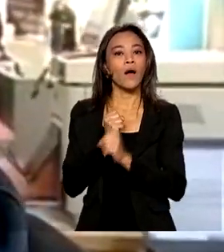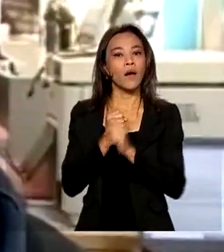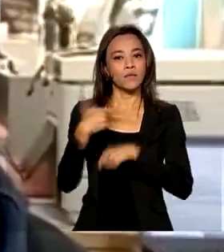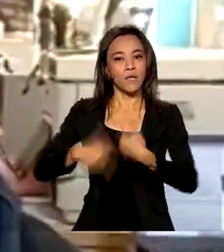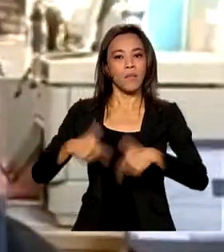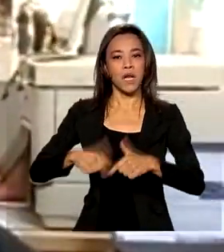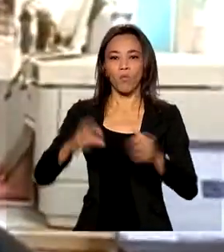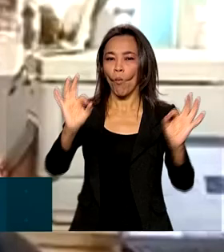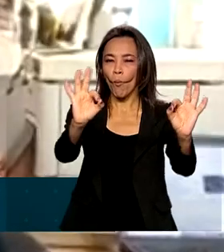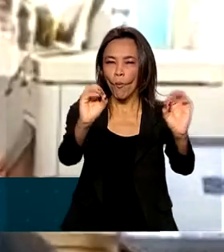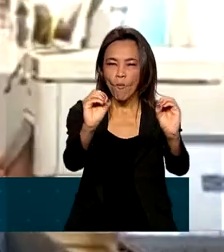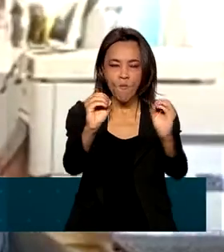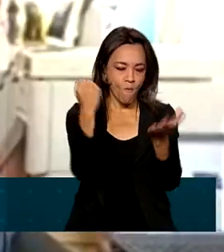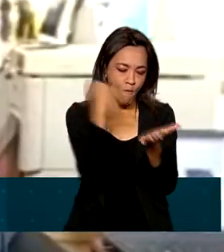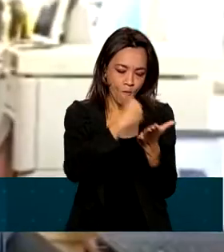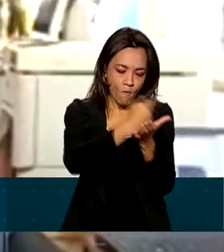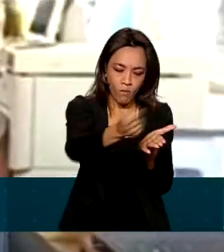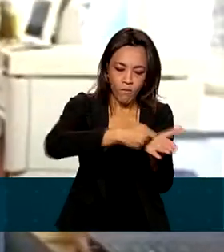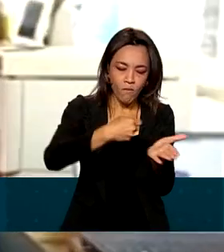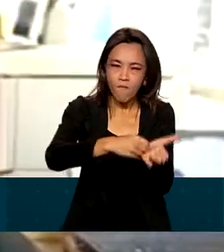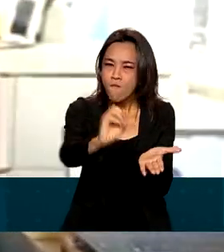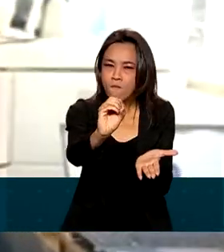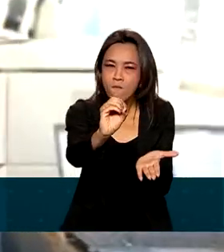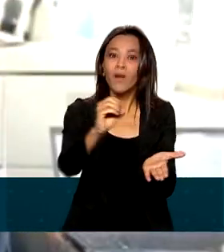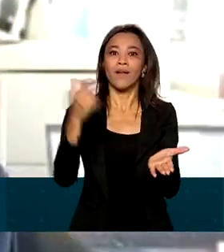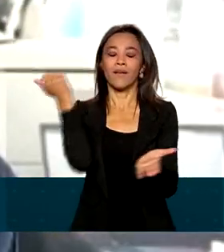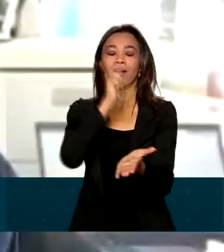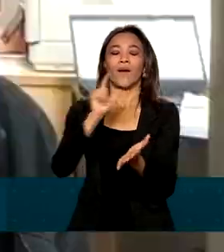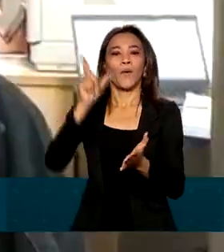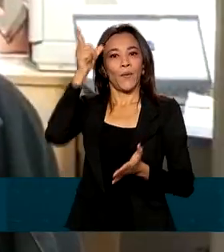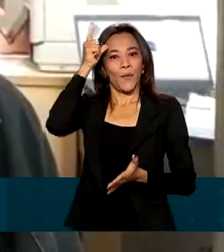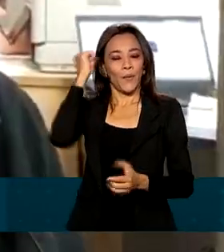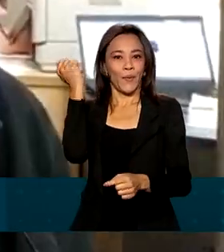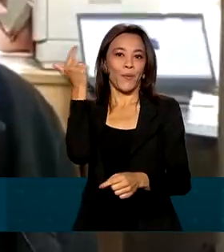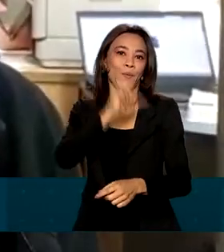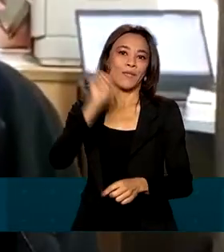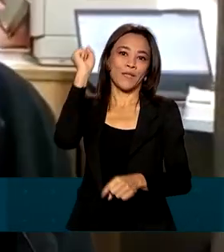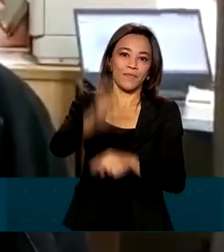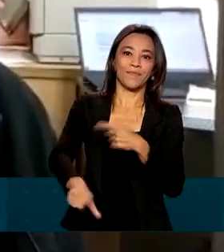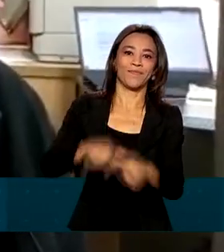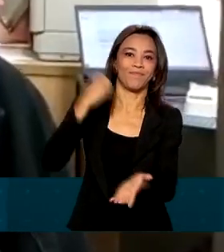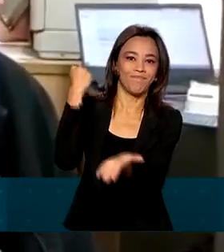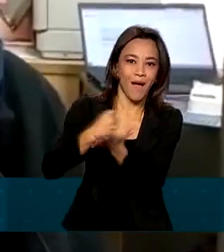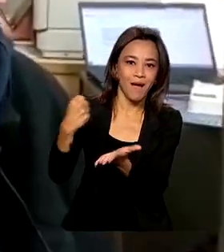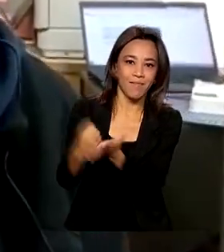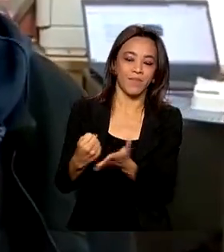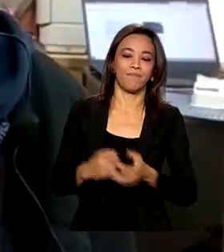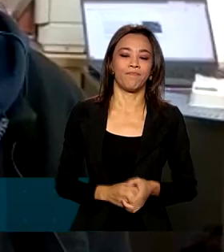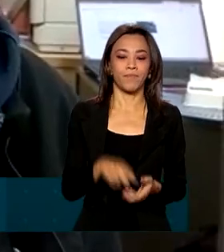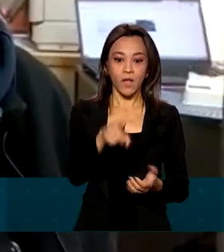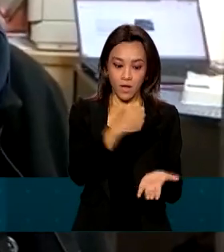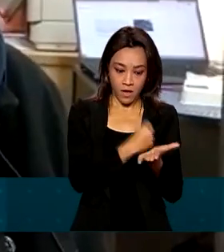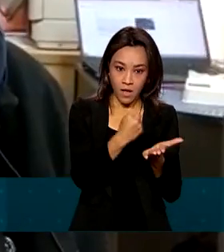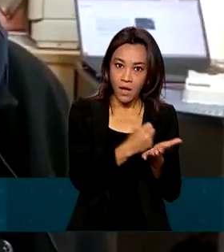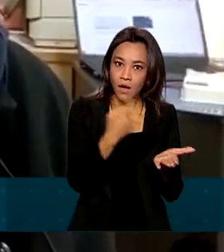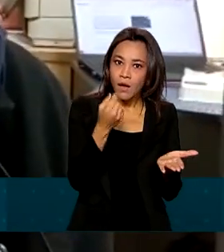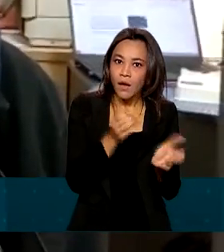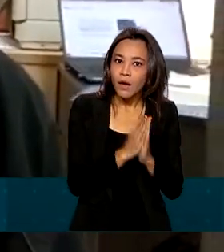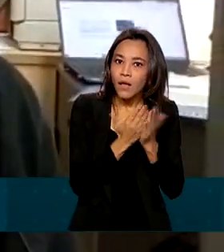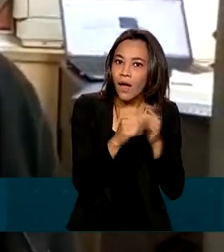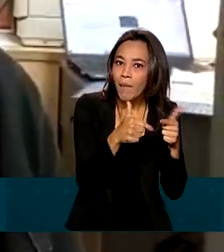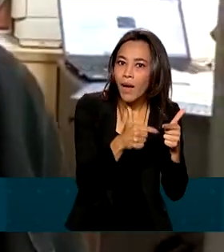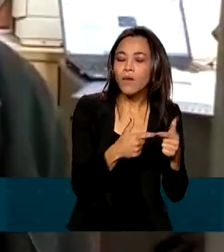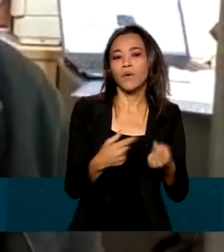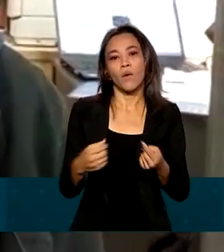carteira assinada, Ana finalmente conseguiu um emprego formal. Os benefícios da carteira assinada para mim são o